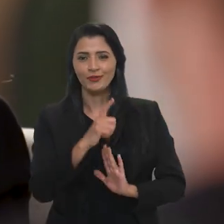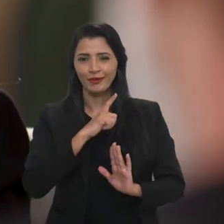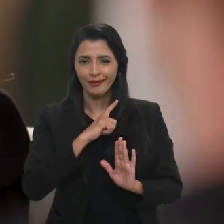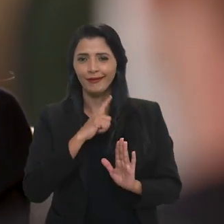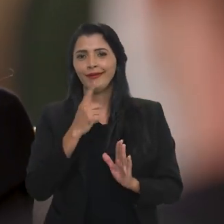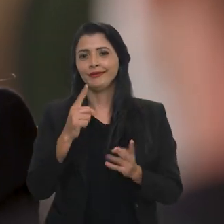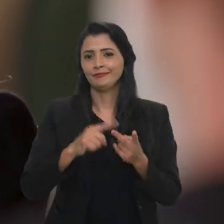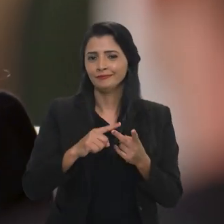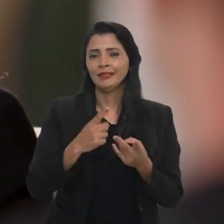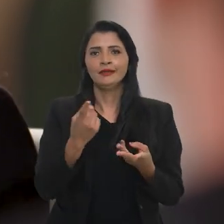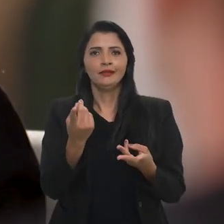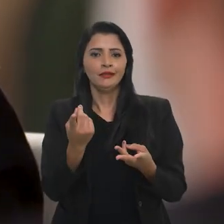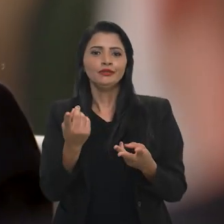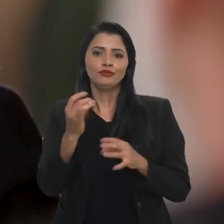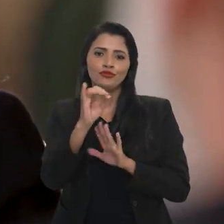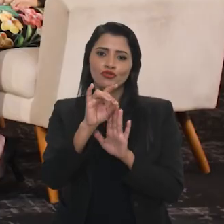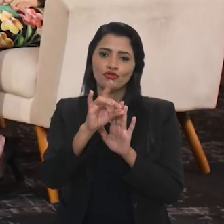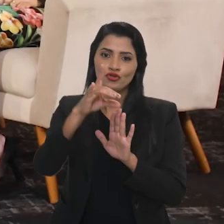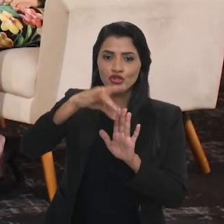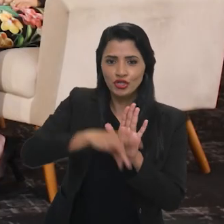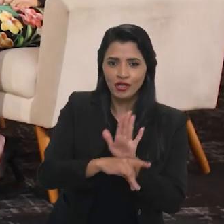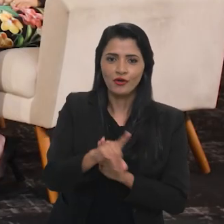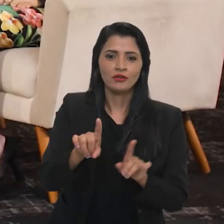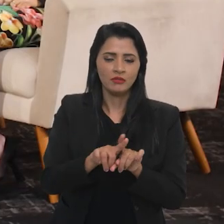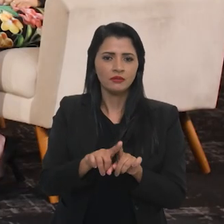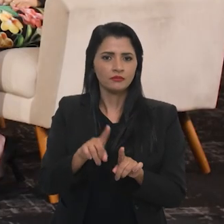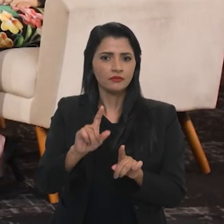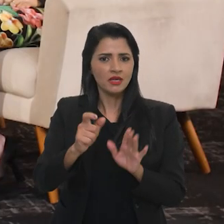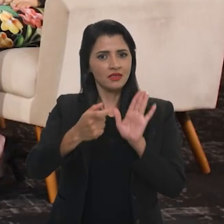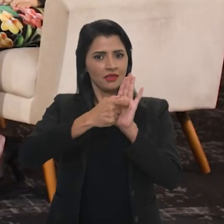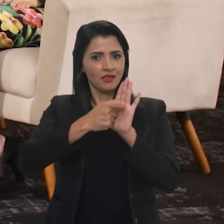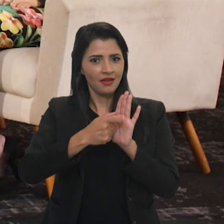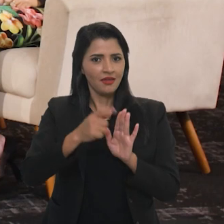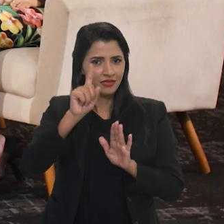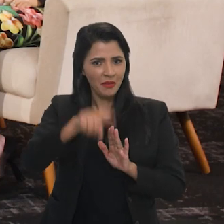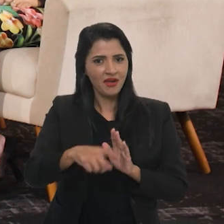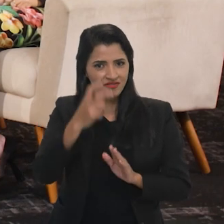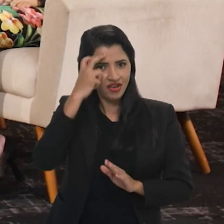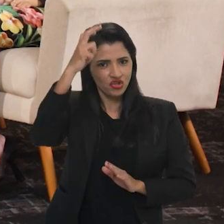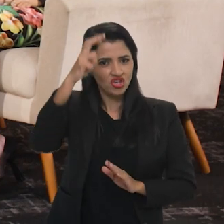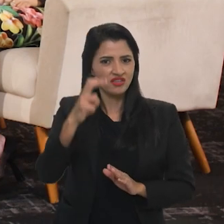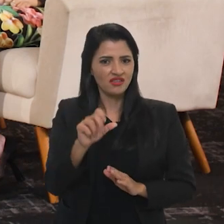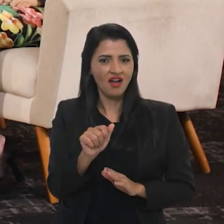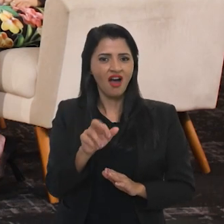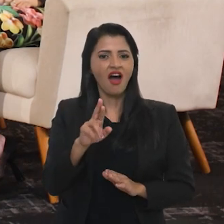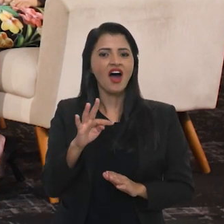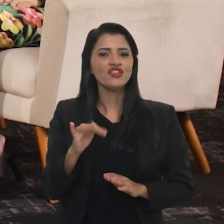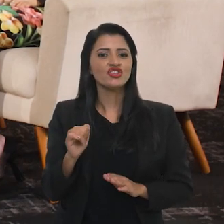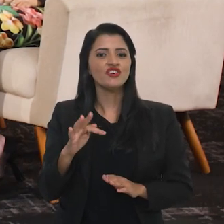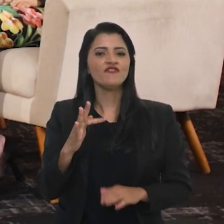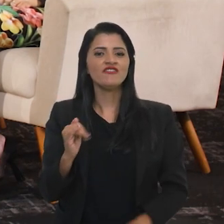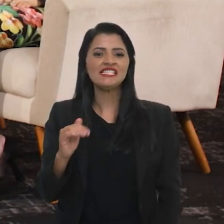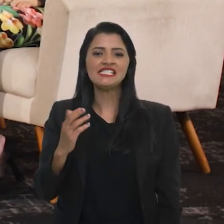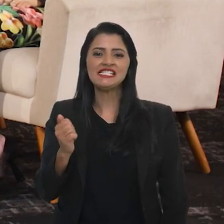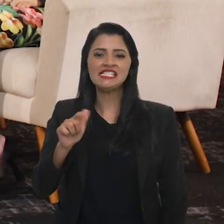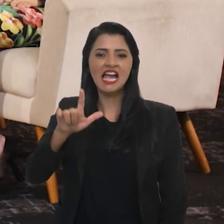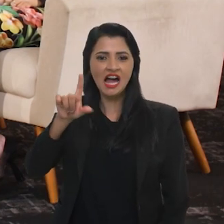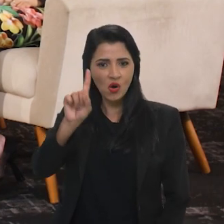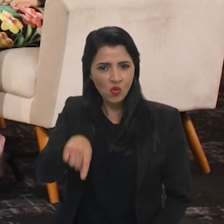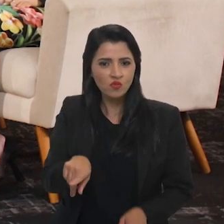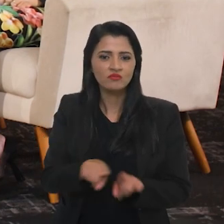algorítmicas, essas questões digitais. Inteligência artificial também, né, Carol? Mas a categoria, ela vem se engajando,